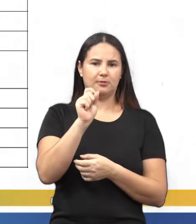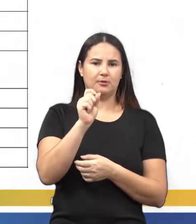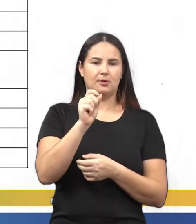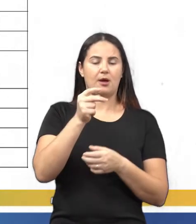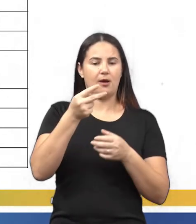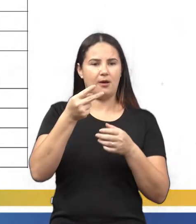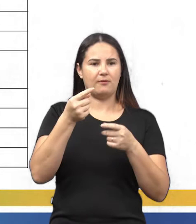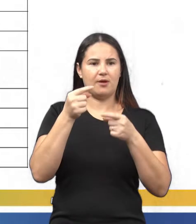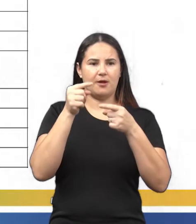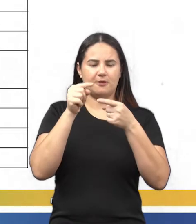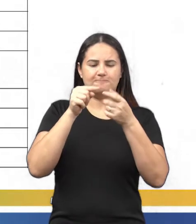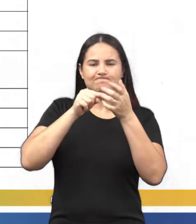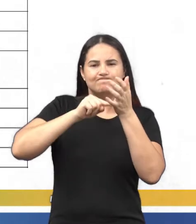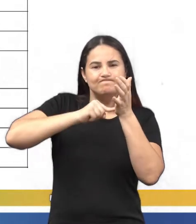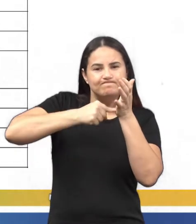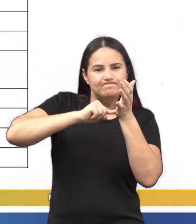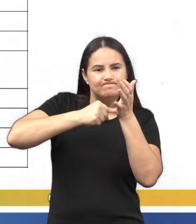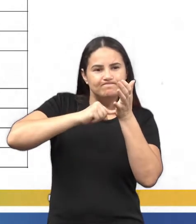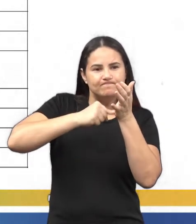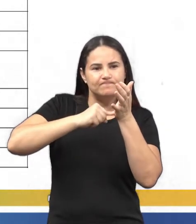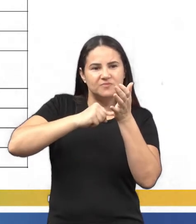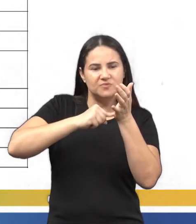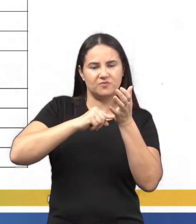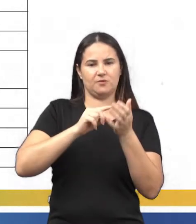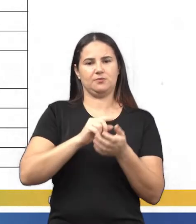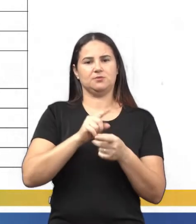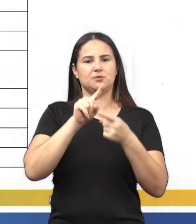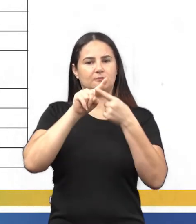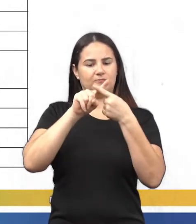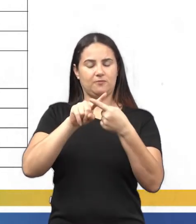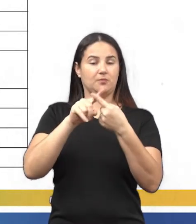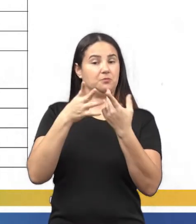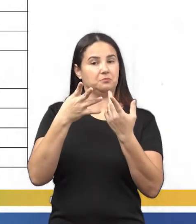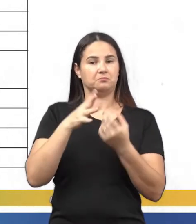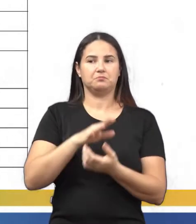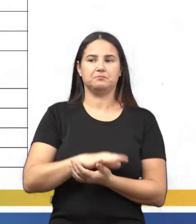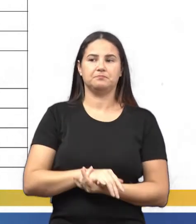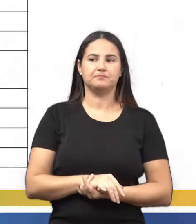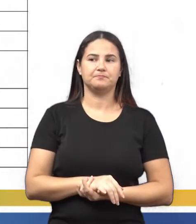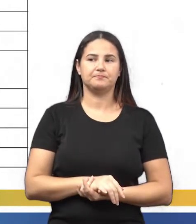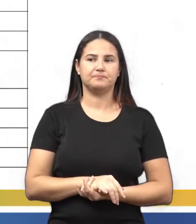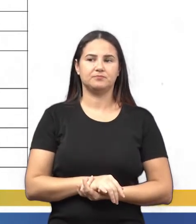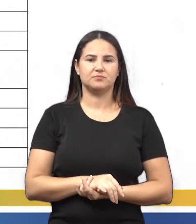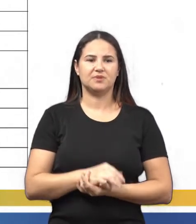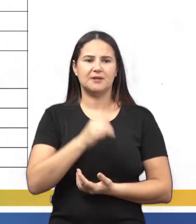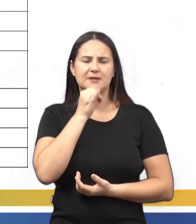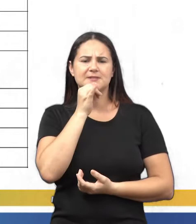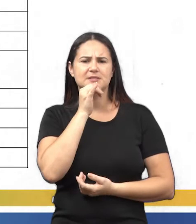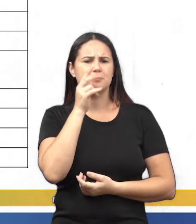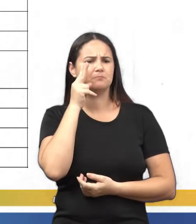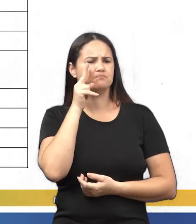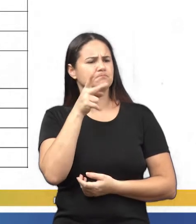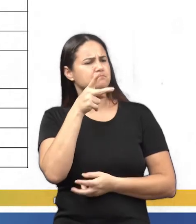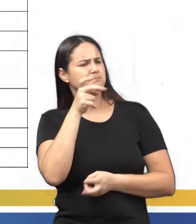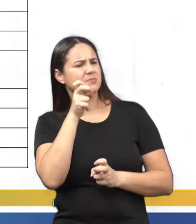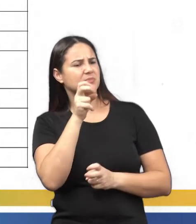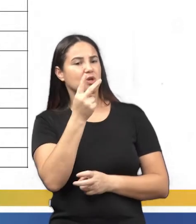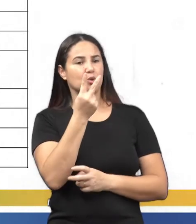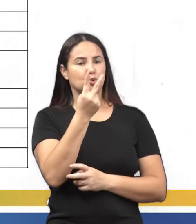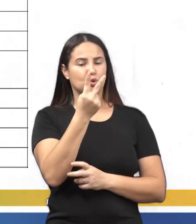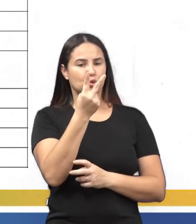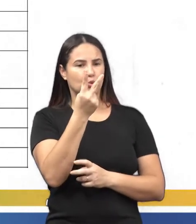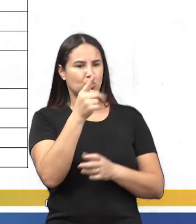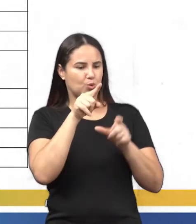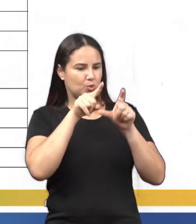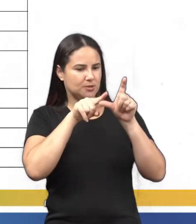Então, x vezes y. Vocês perceberam que quando estão os dois números juntos, pessoal, quer